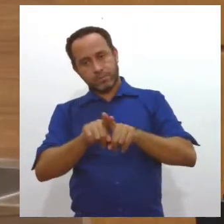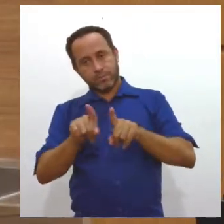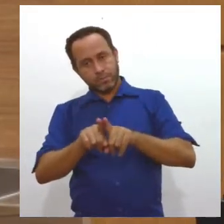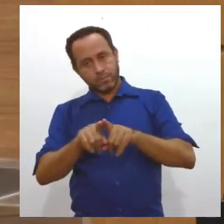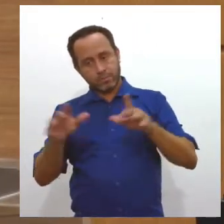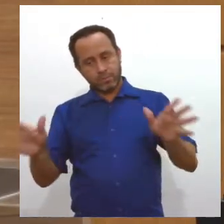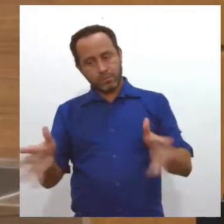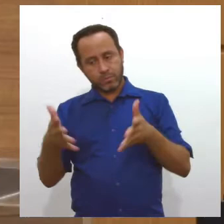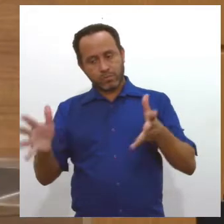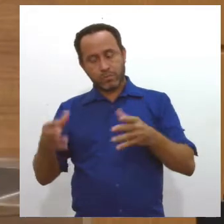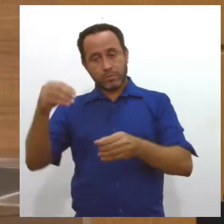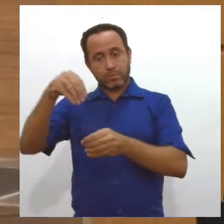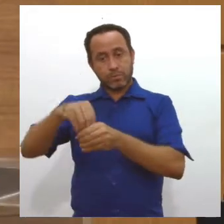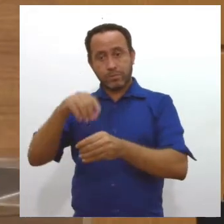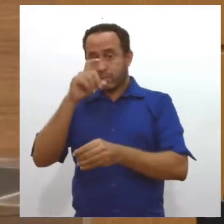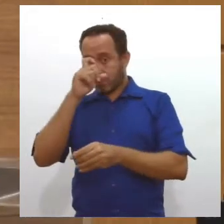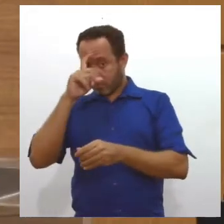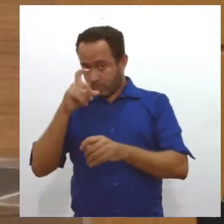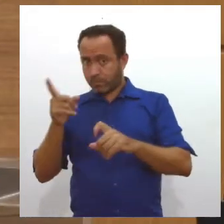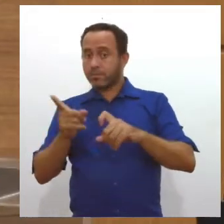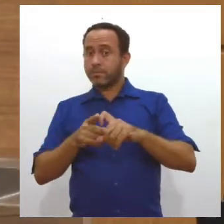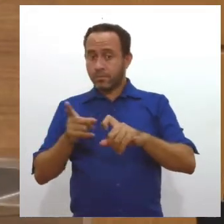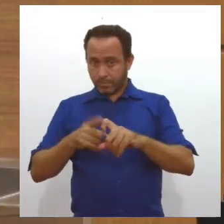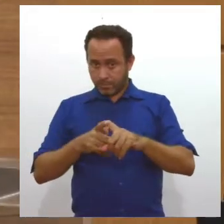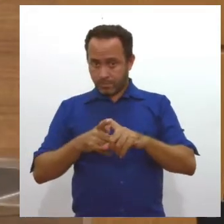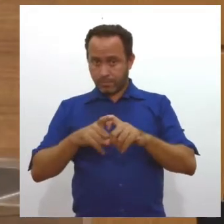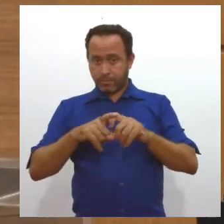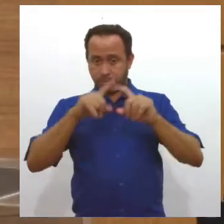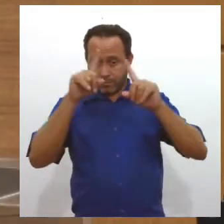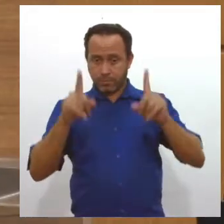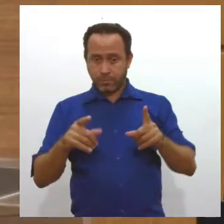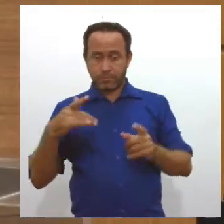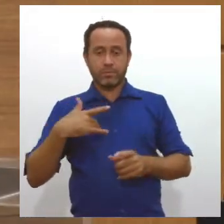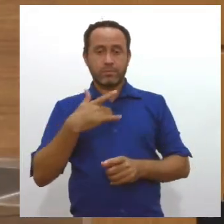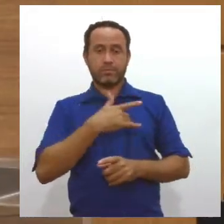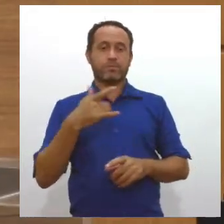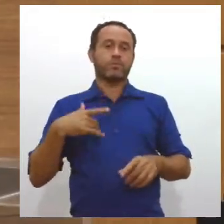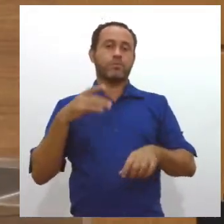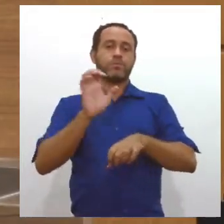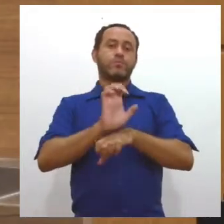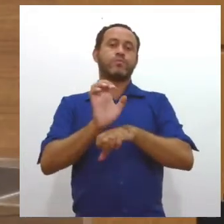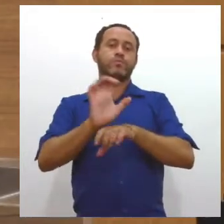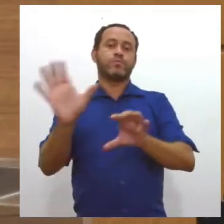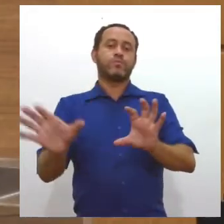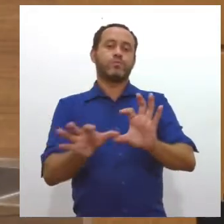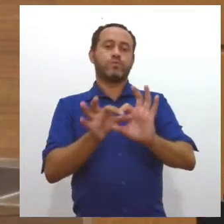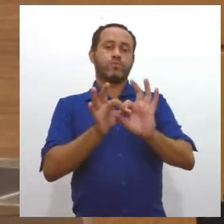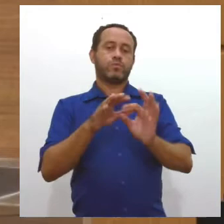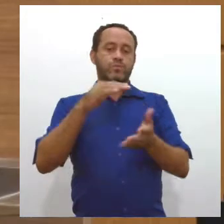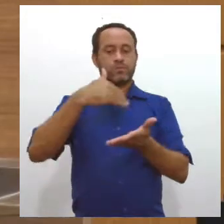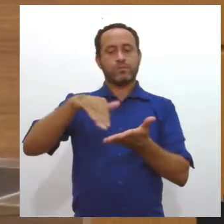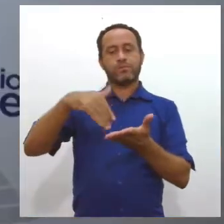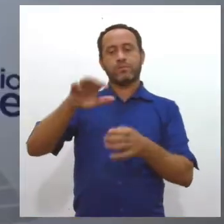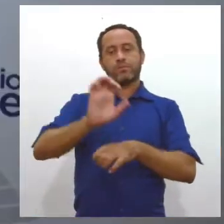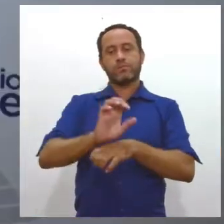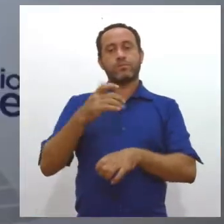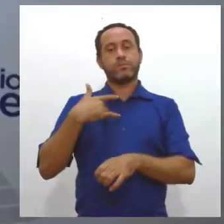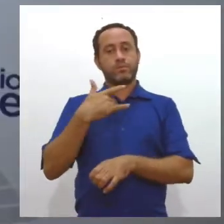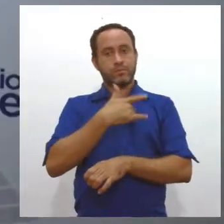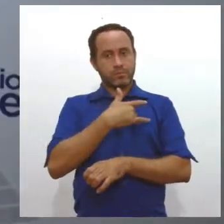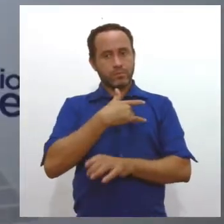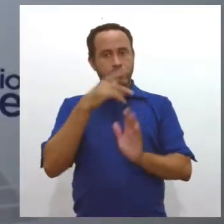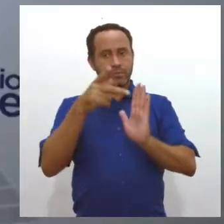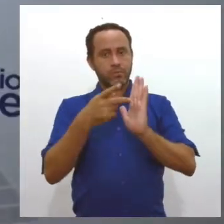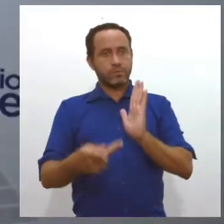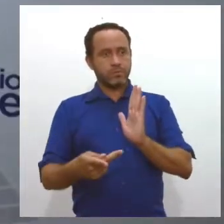estímulo à interiorização para os médicos que compõem a rede de saúde do Estado, vinculados à Secretaria de Estado da Saúde. Um projeto